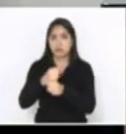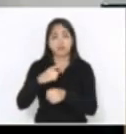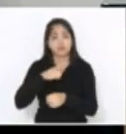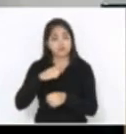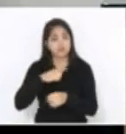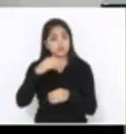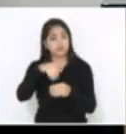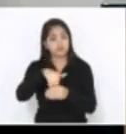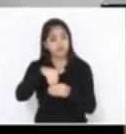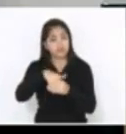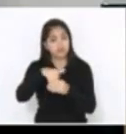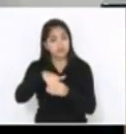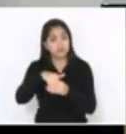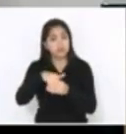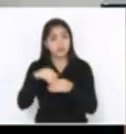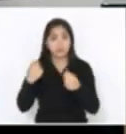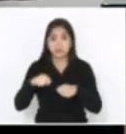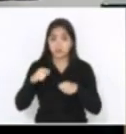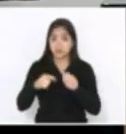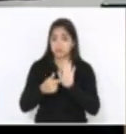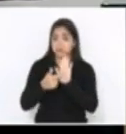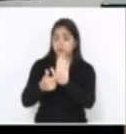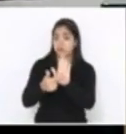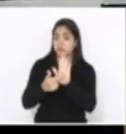fazer voto, indicação para o Estado inteiro.